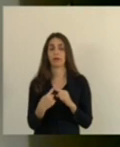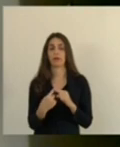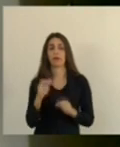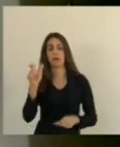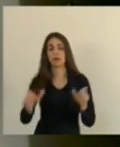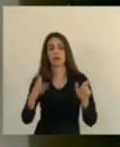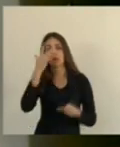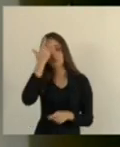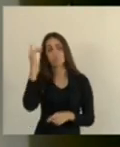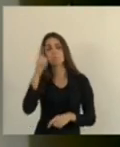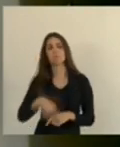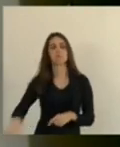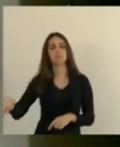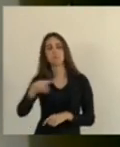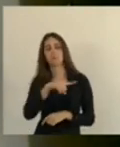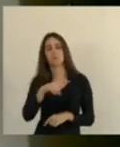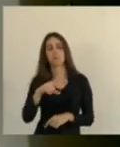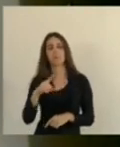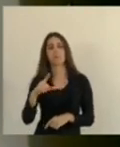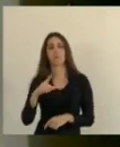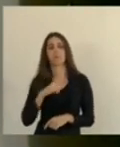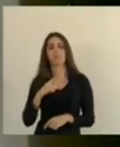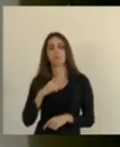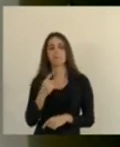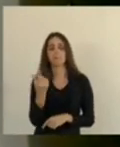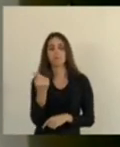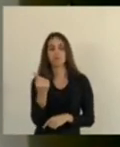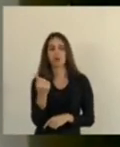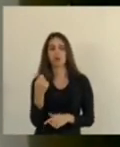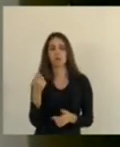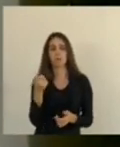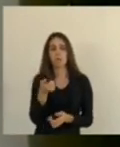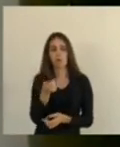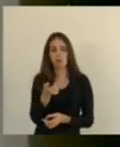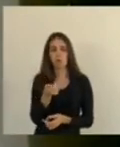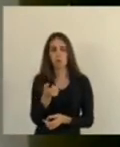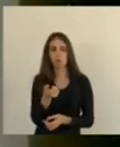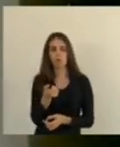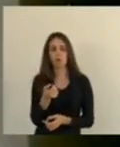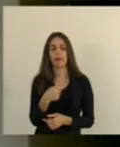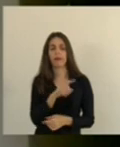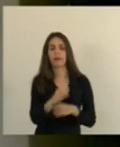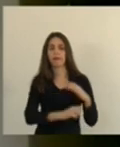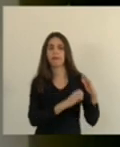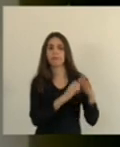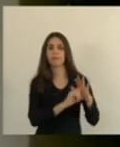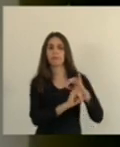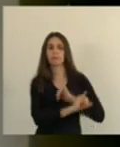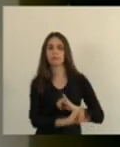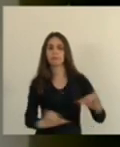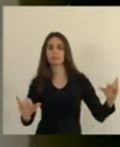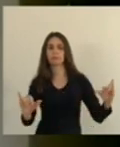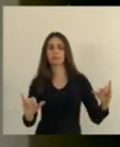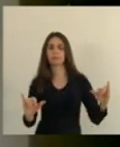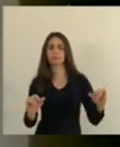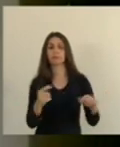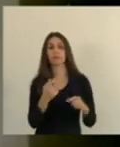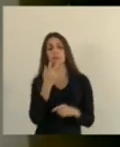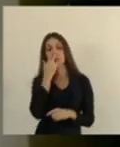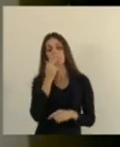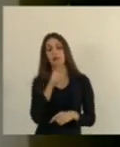coitados já sem emprego com pouco recurso lançam como se tivesse